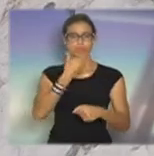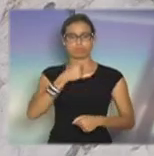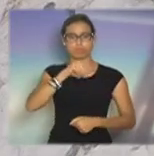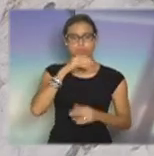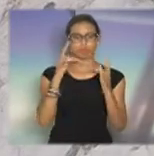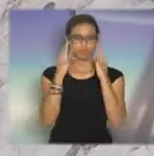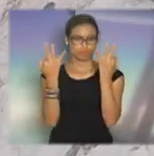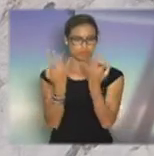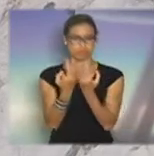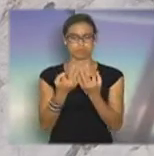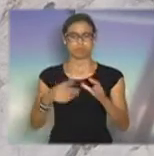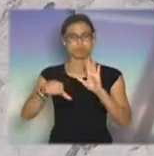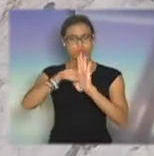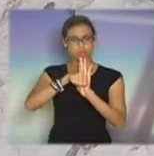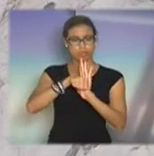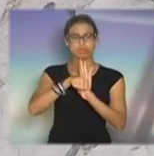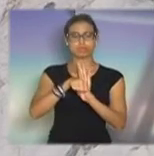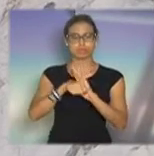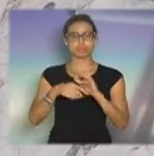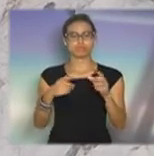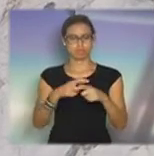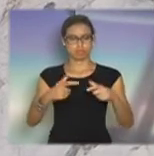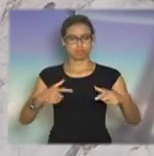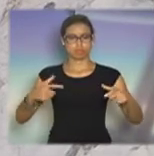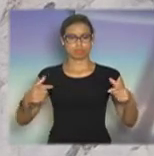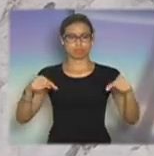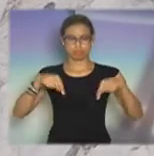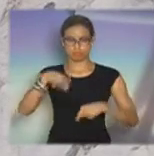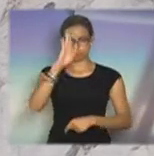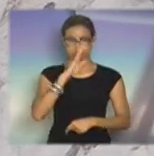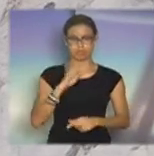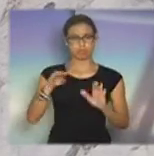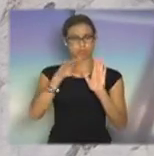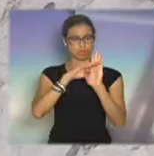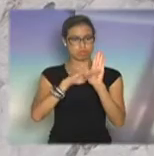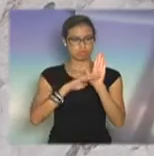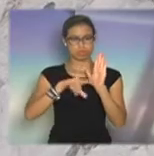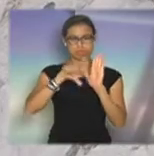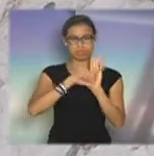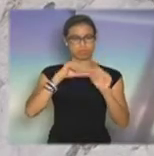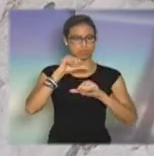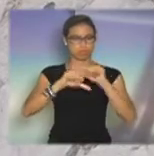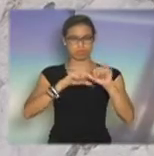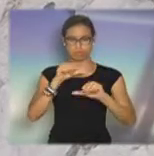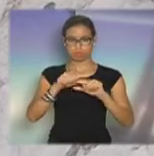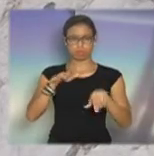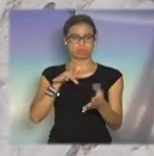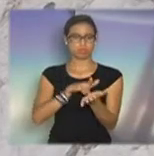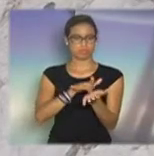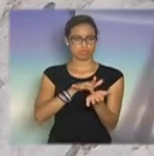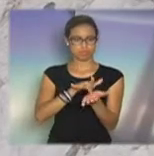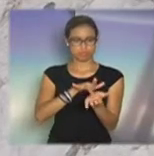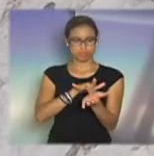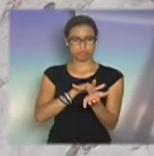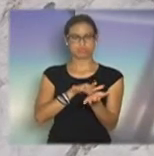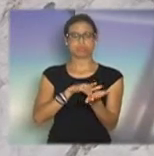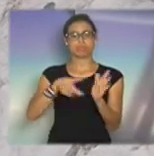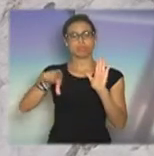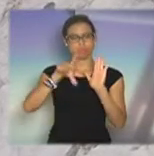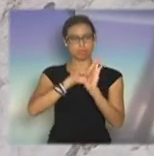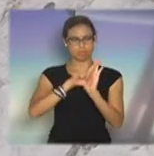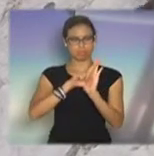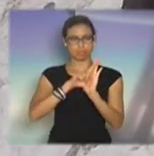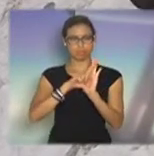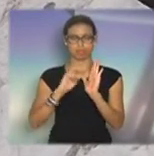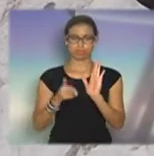todo vapor. E aqui no Brasil, não se mudam as nossas leis. Nossas leis continuam hipócritas. Nossas leis continuam